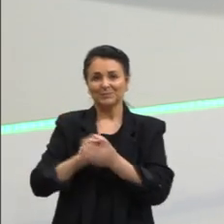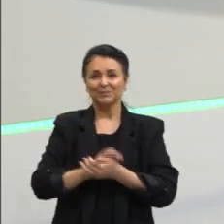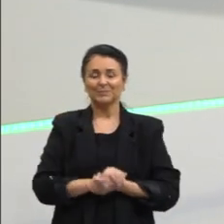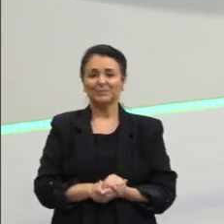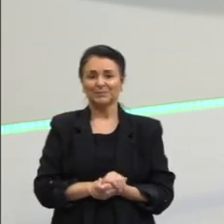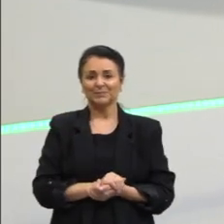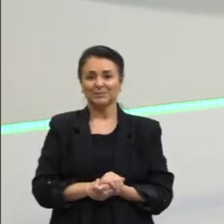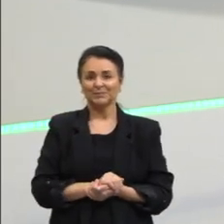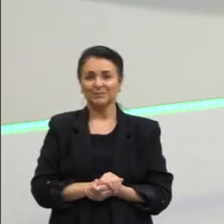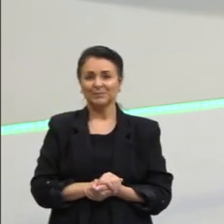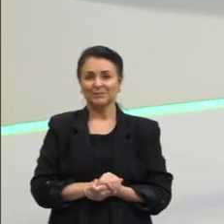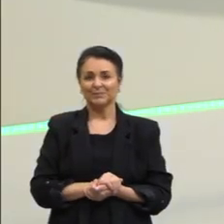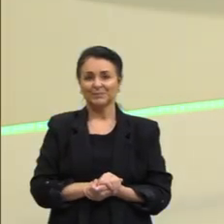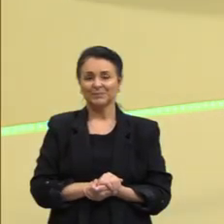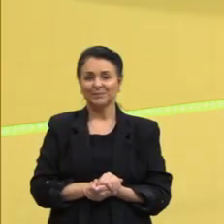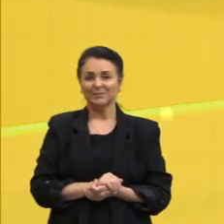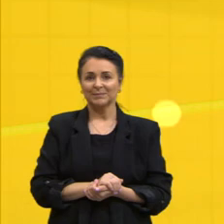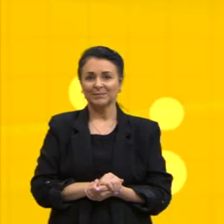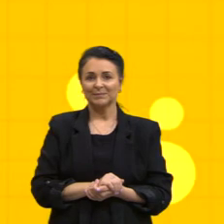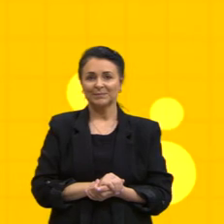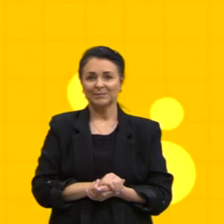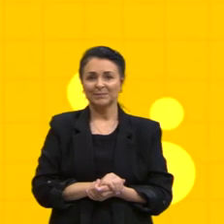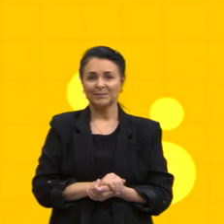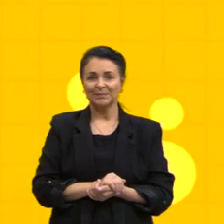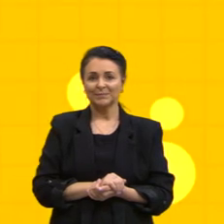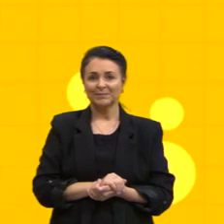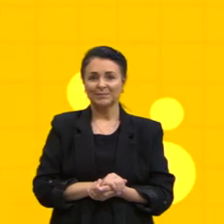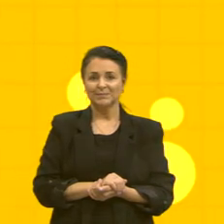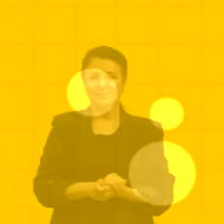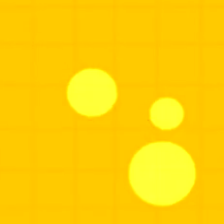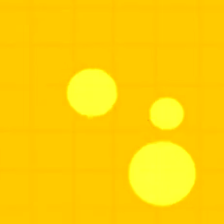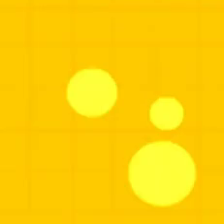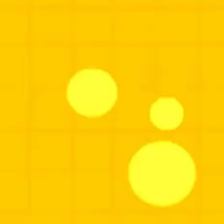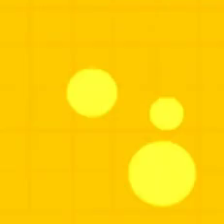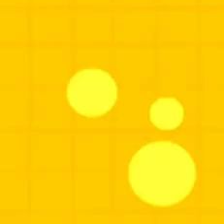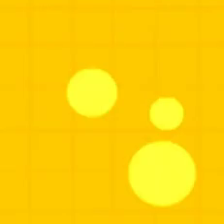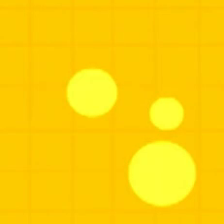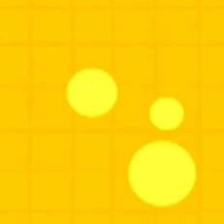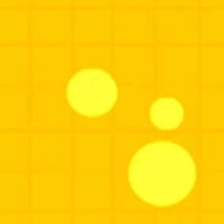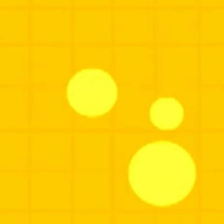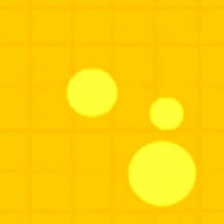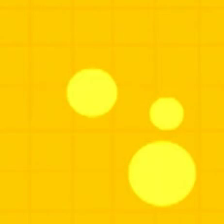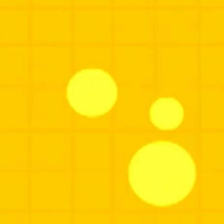Carinhos Tchau Tchau Tchau Tchau Tchau Tchau